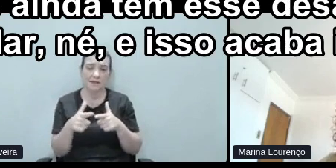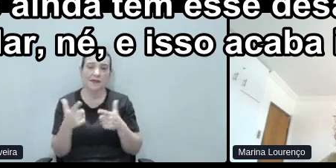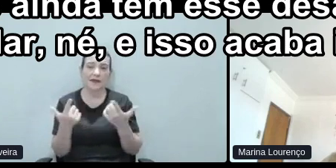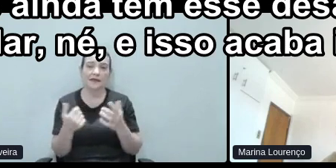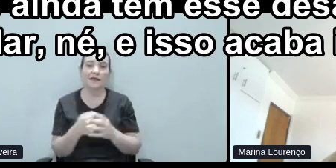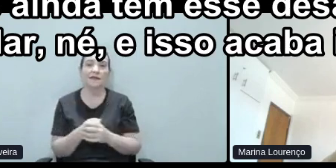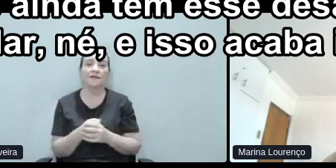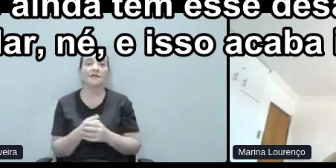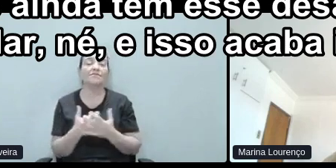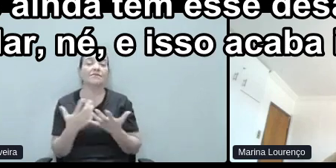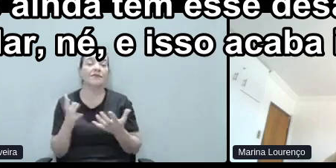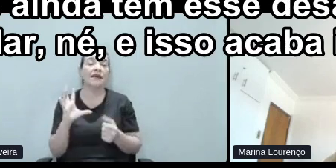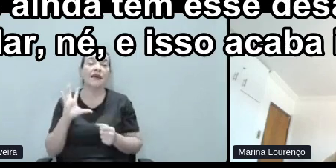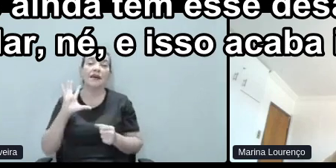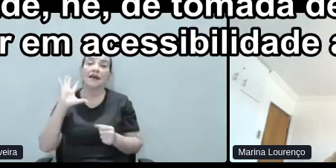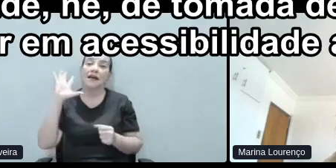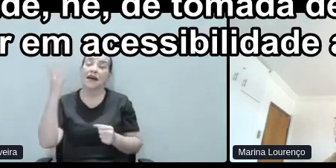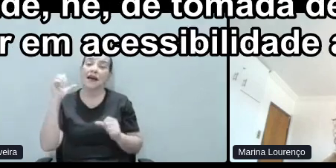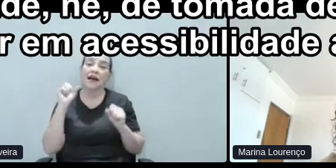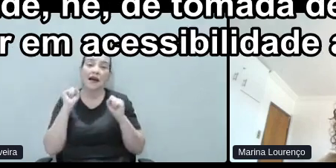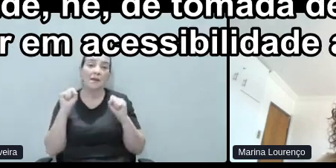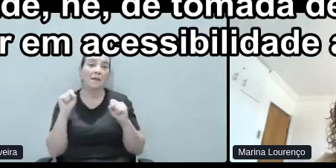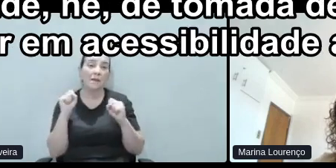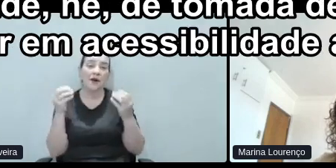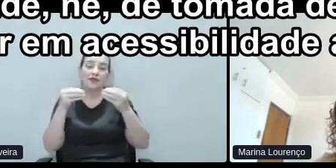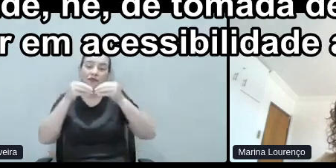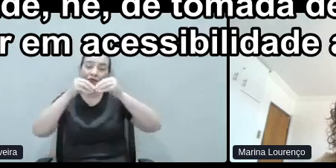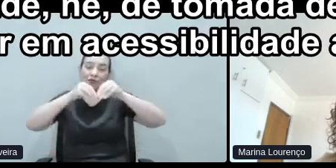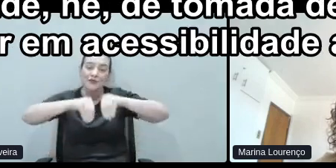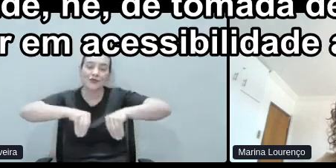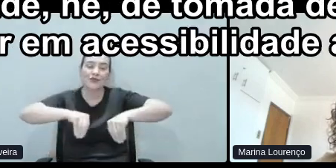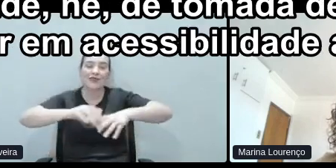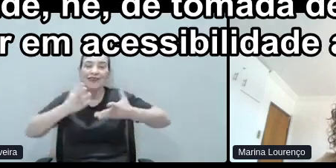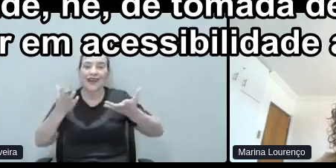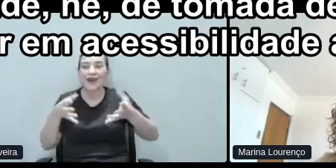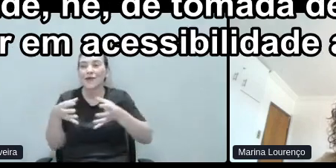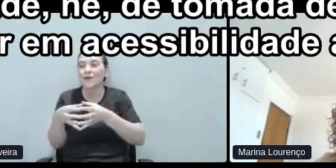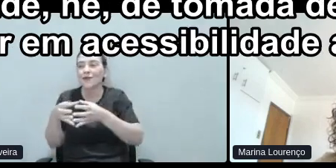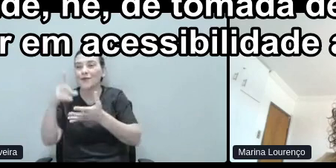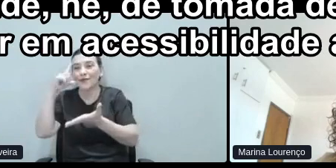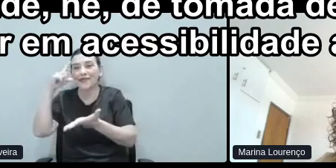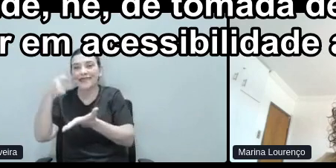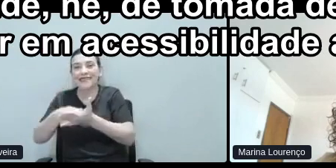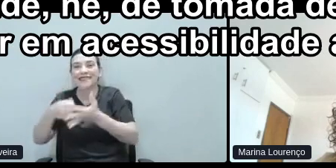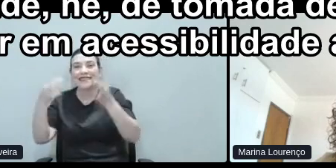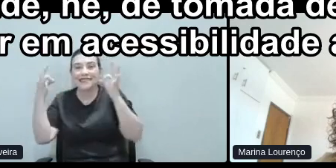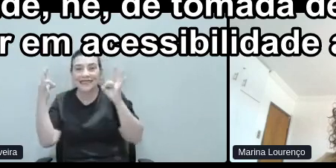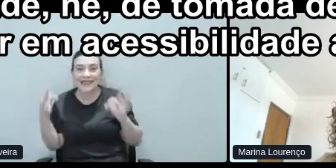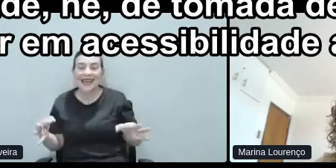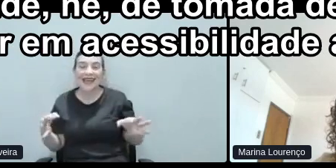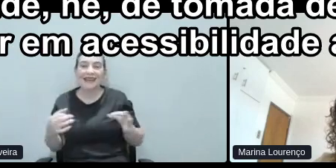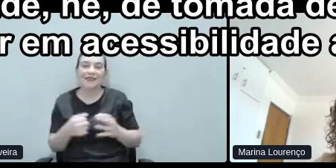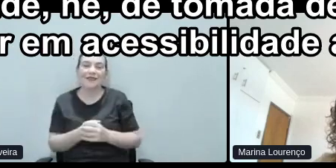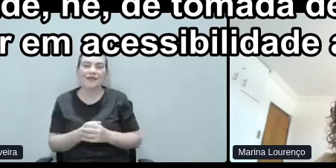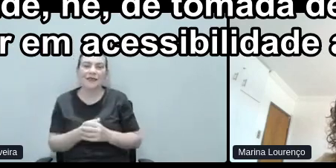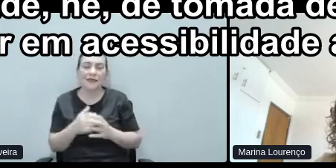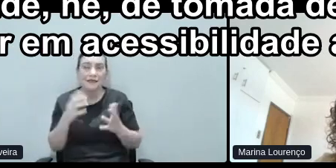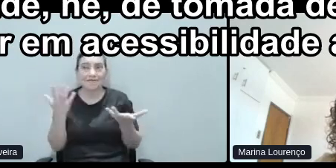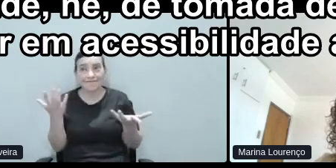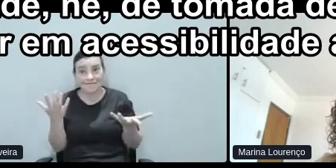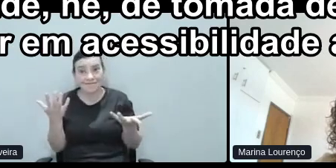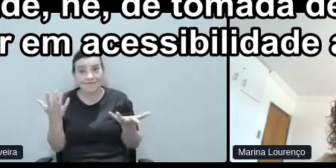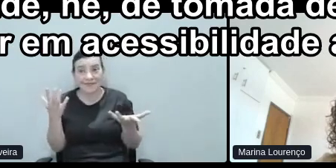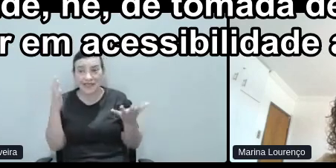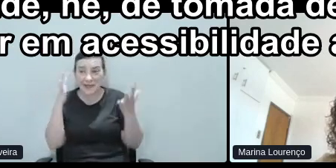né, e isso acaba interferindo na flexibilidade, né, de tomadas de decisões. Então, não pensar em acessibilidade